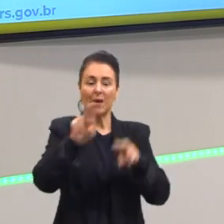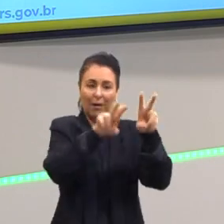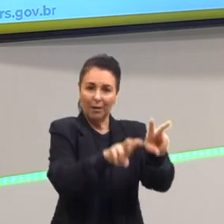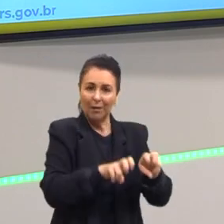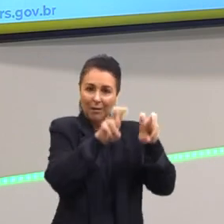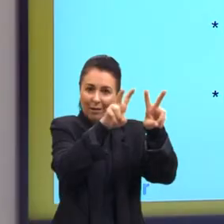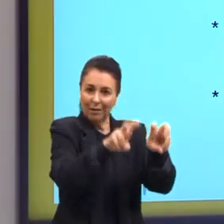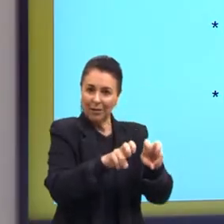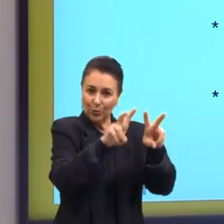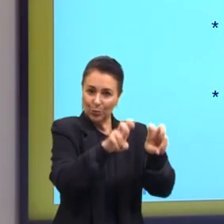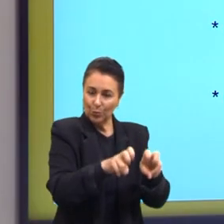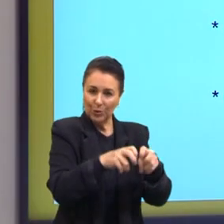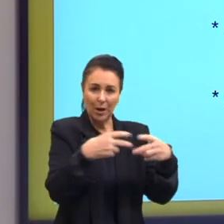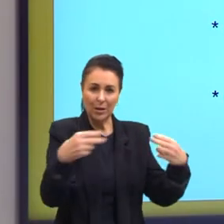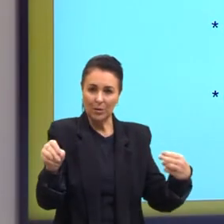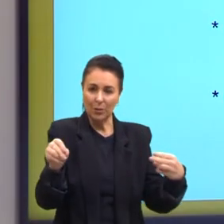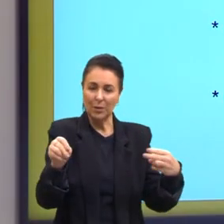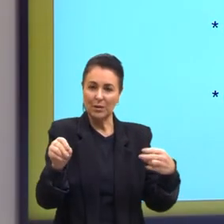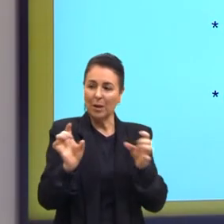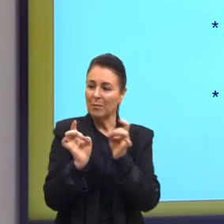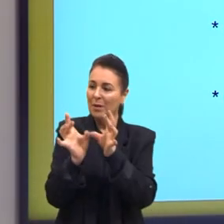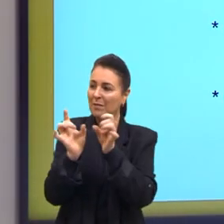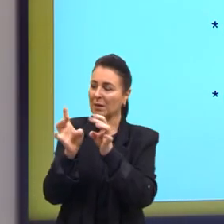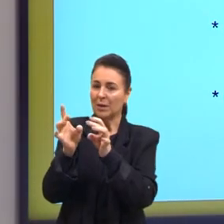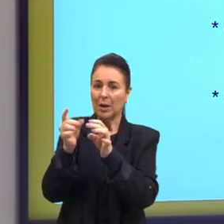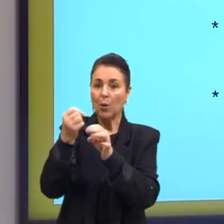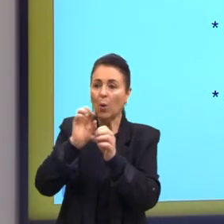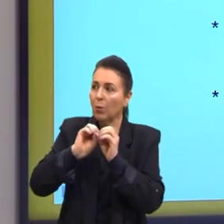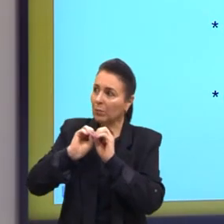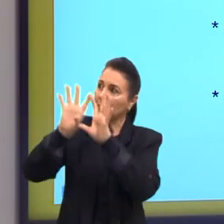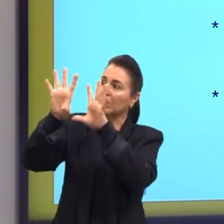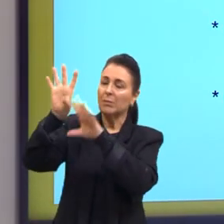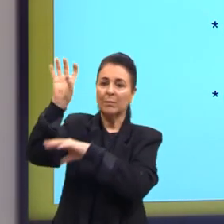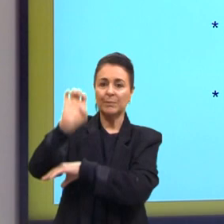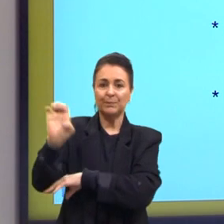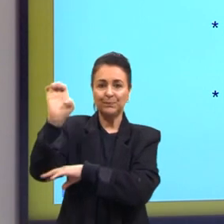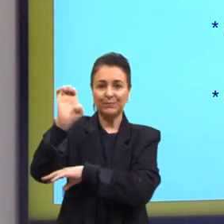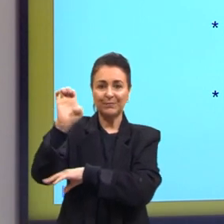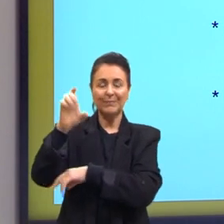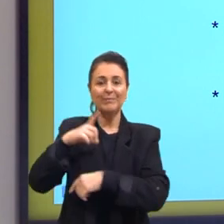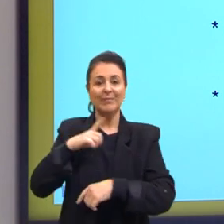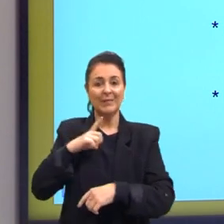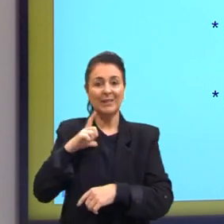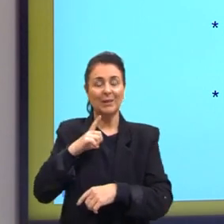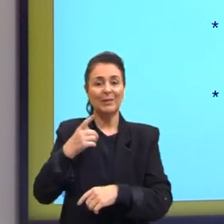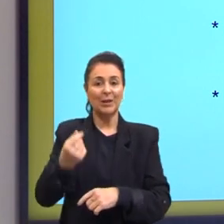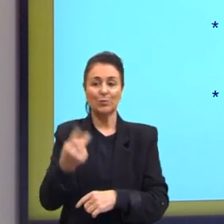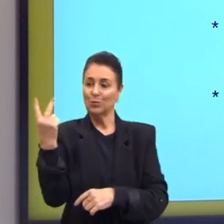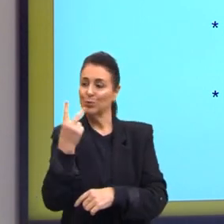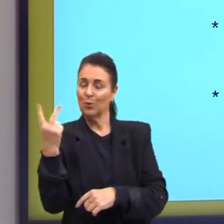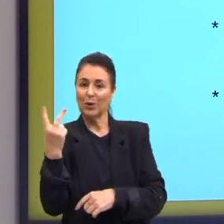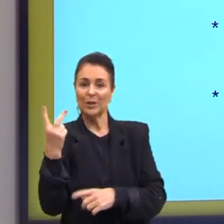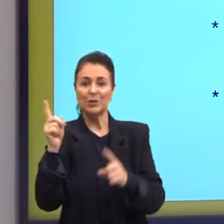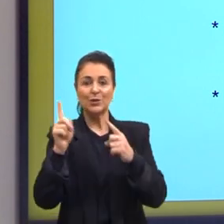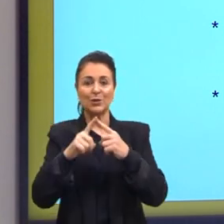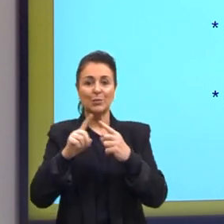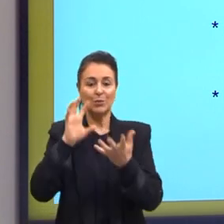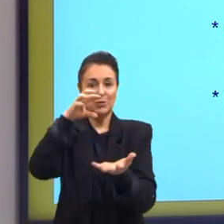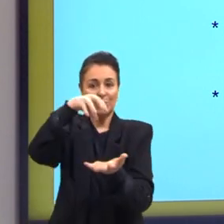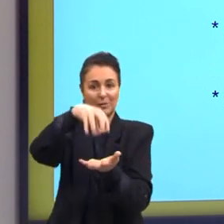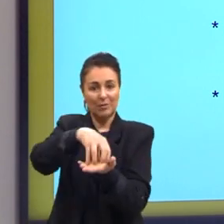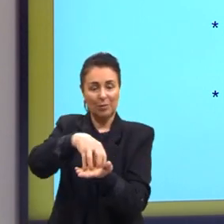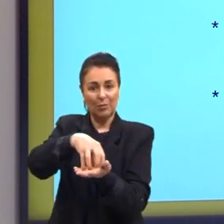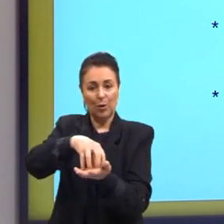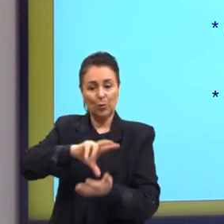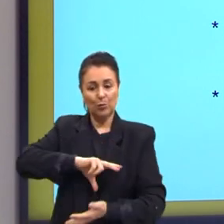as colônias da América, as colônias de exploração, vêm justamente nesse viés. Eles, os portugueses, vieram para cá